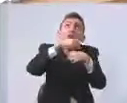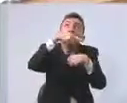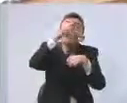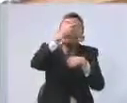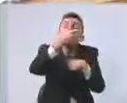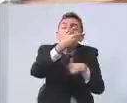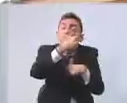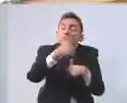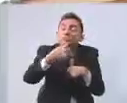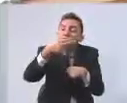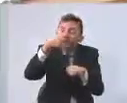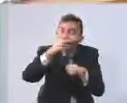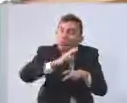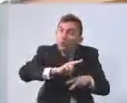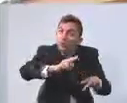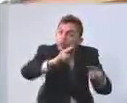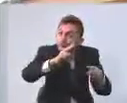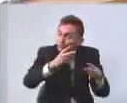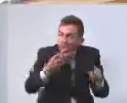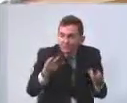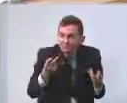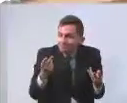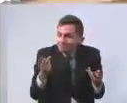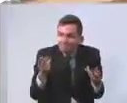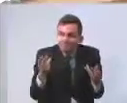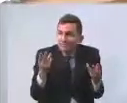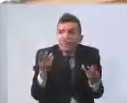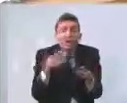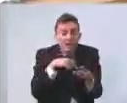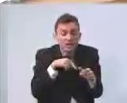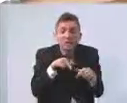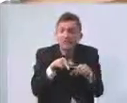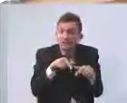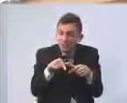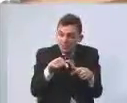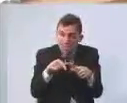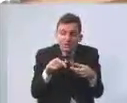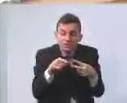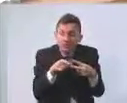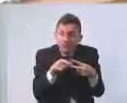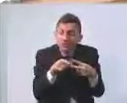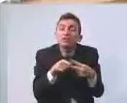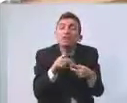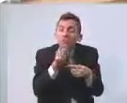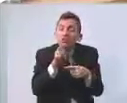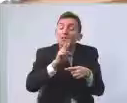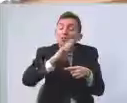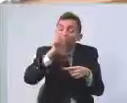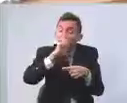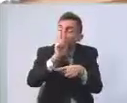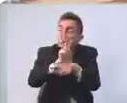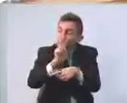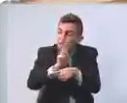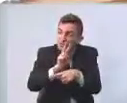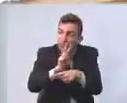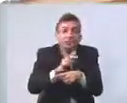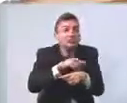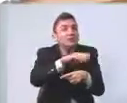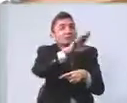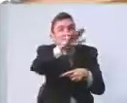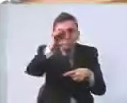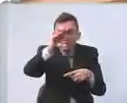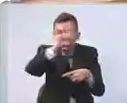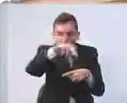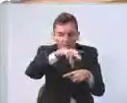2013. São serviços de média e alta complexidade que envolvem três, quatro organizações não governamentais,